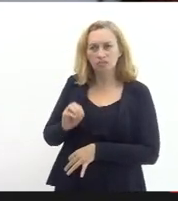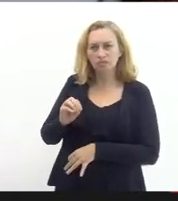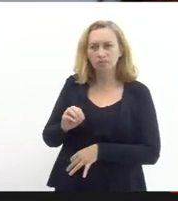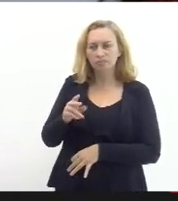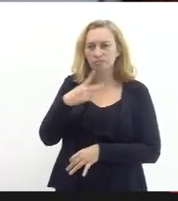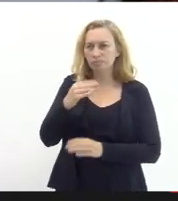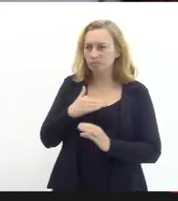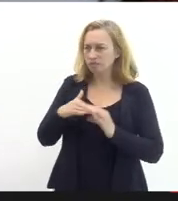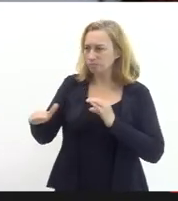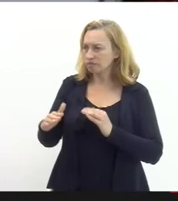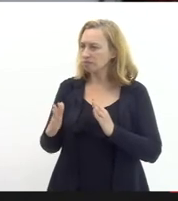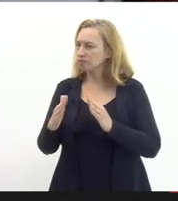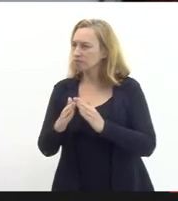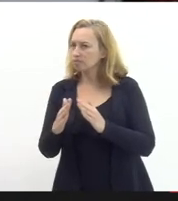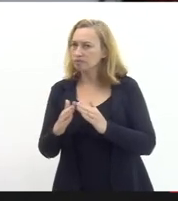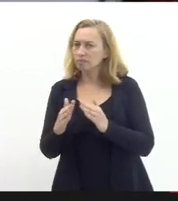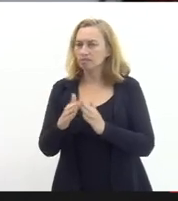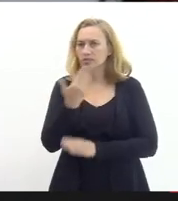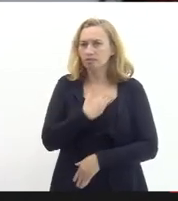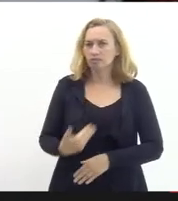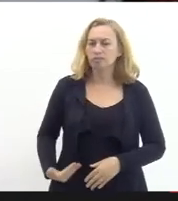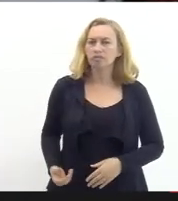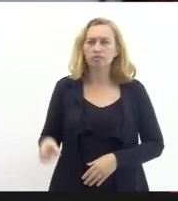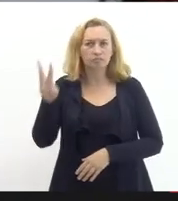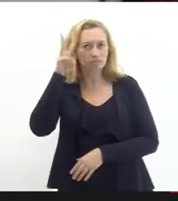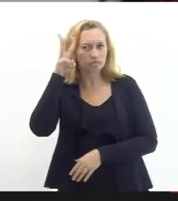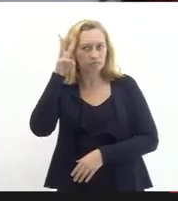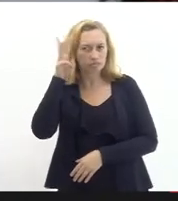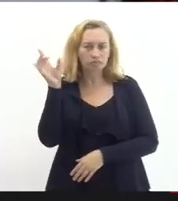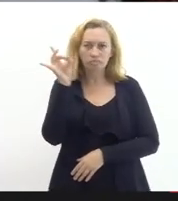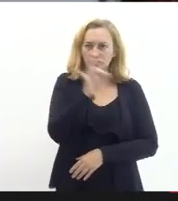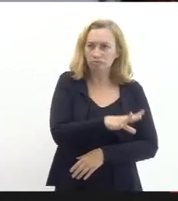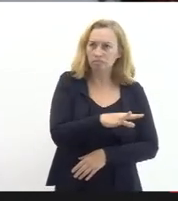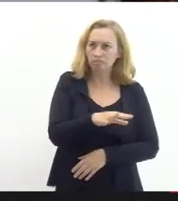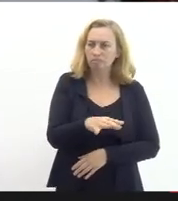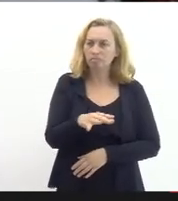a partir da conversa que nós tivemos na última terça-feira pré-carnaval